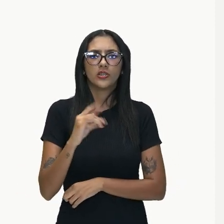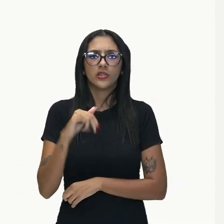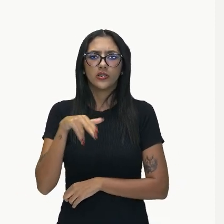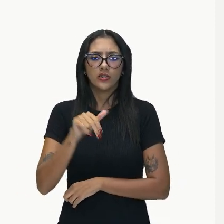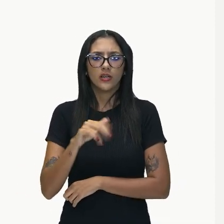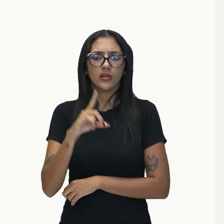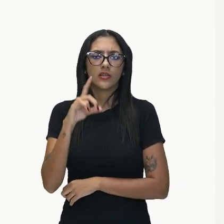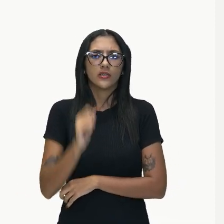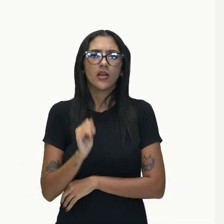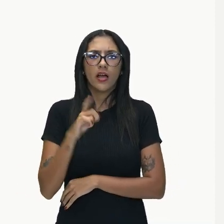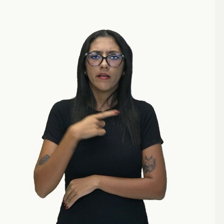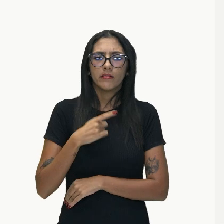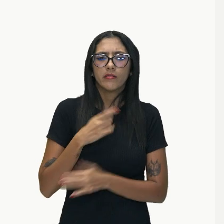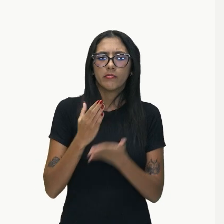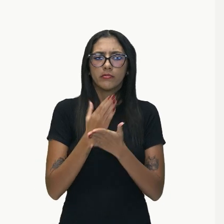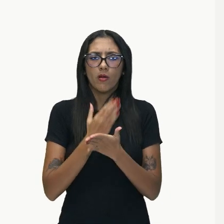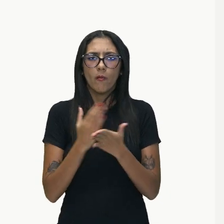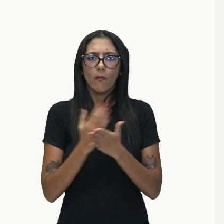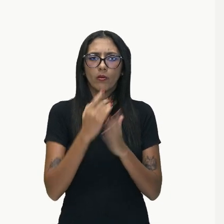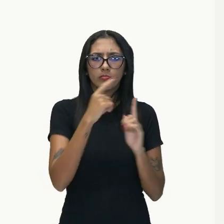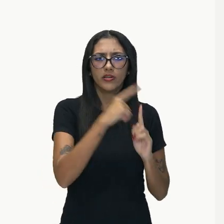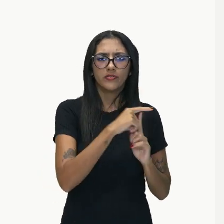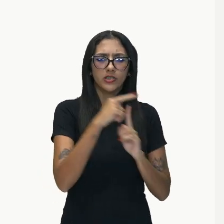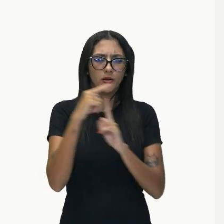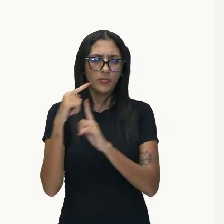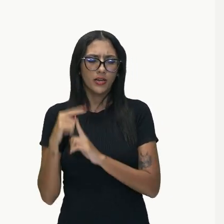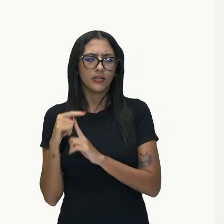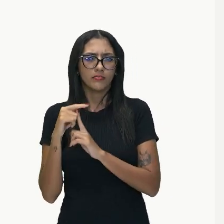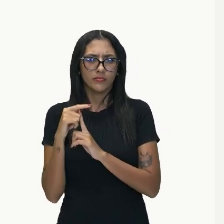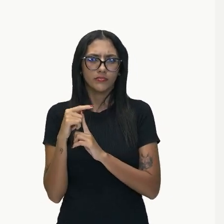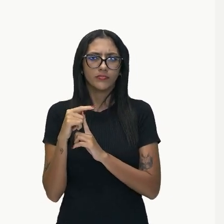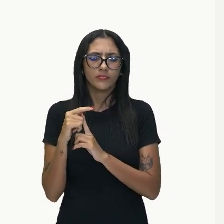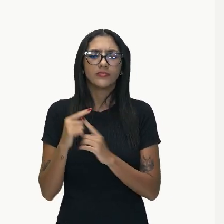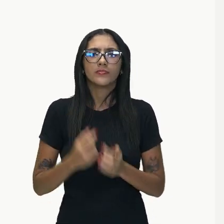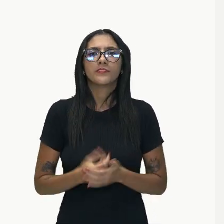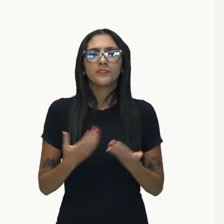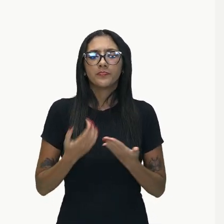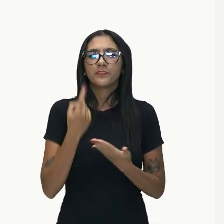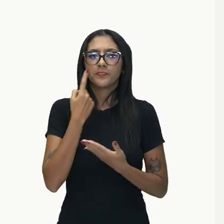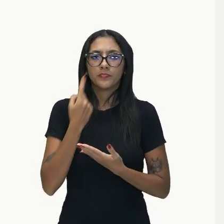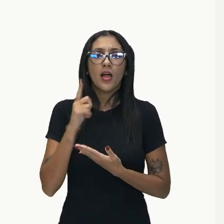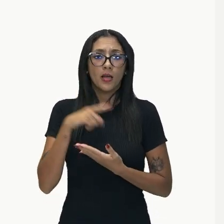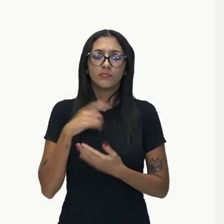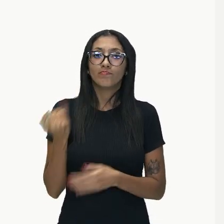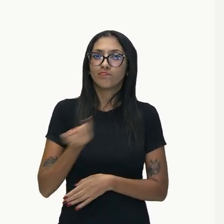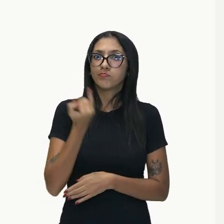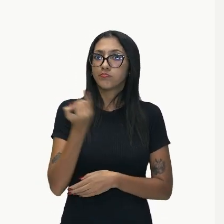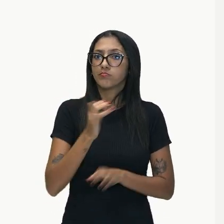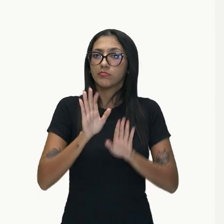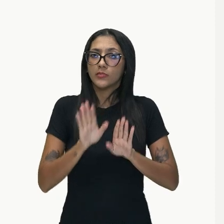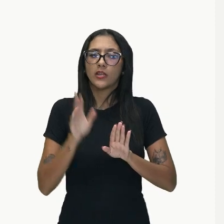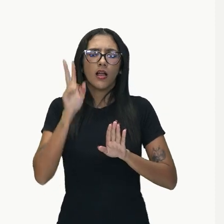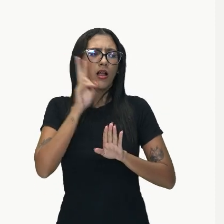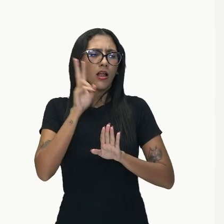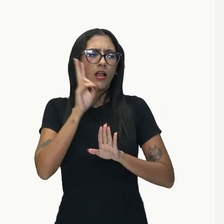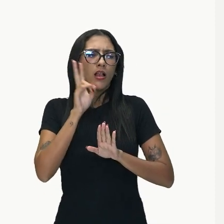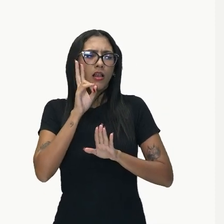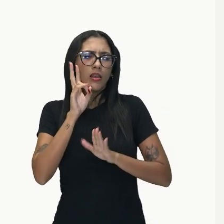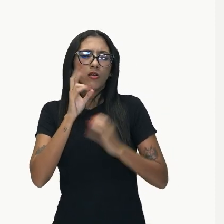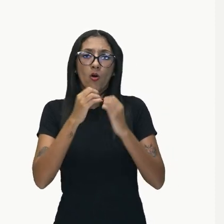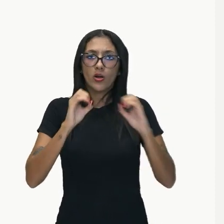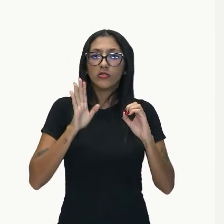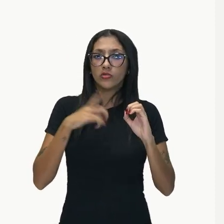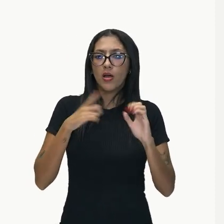aposto de algum termo da oração principal, ok? É importante ressaltar que nas orações que nós já